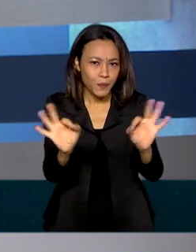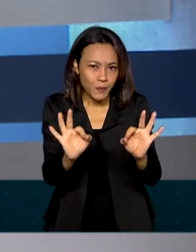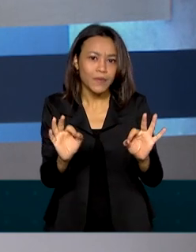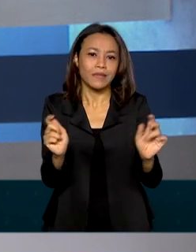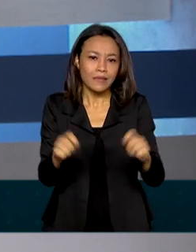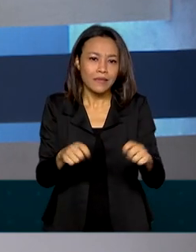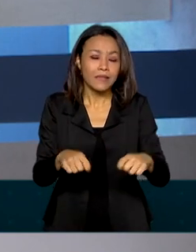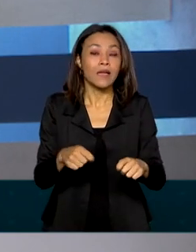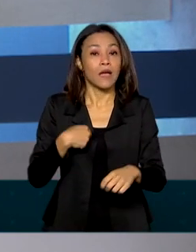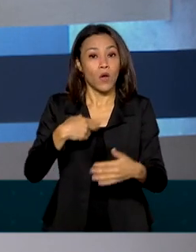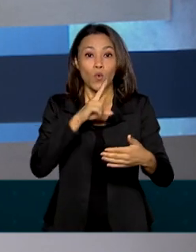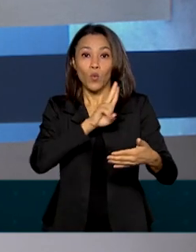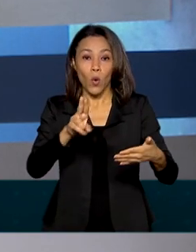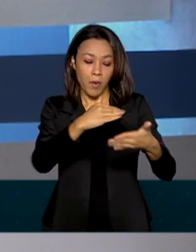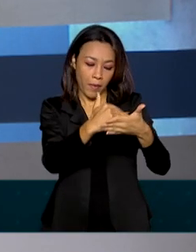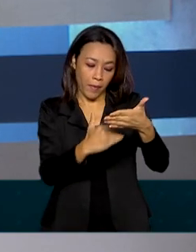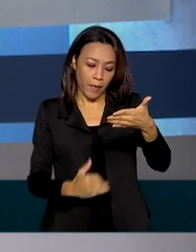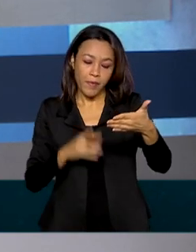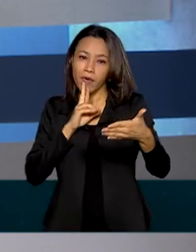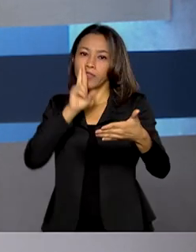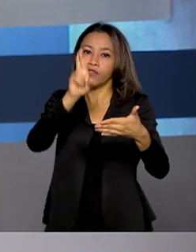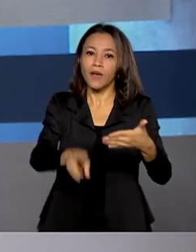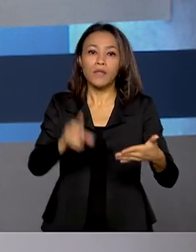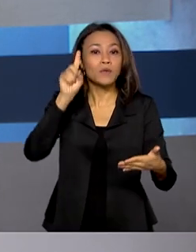resultado da lista de espera será divulgado no dia 5 de março.